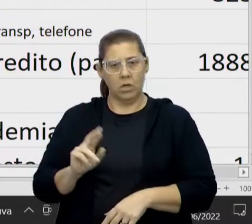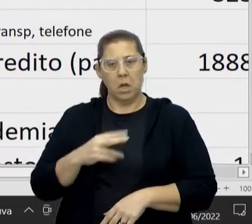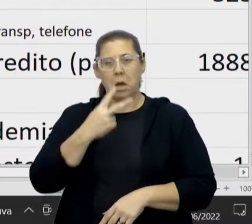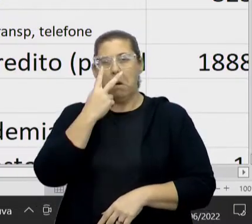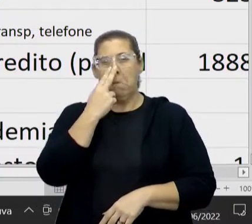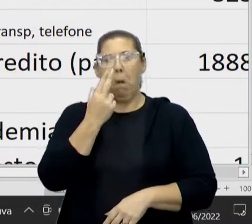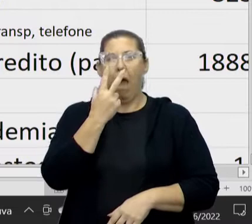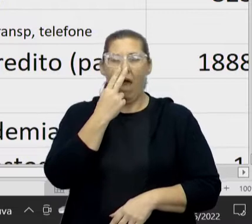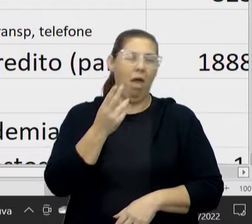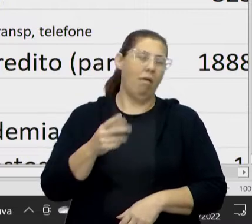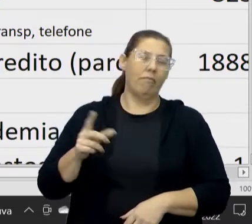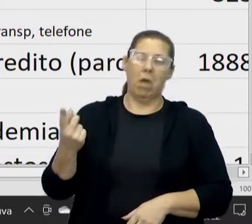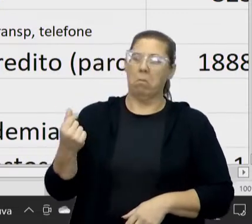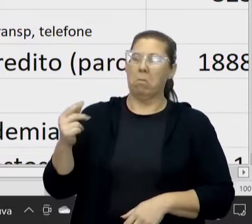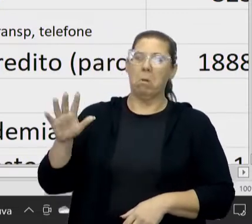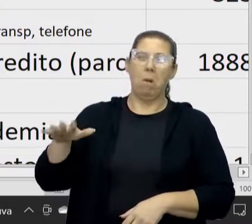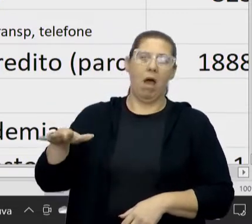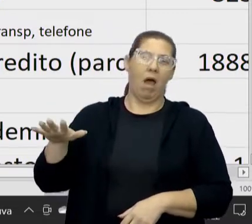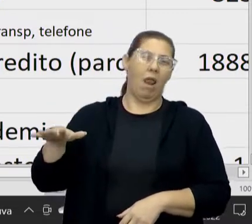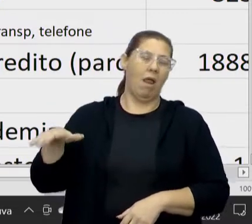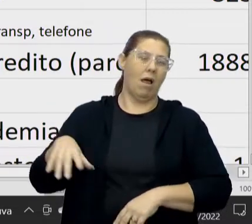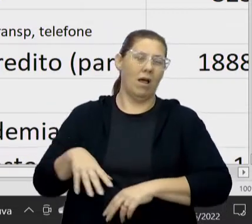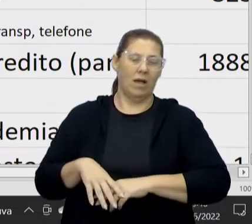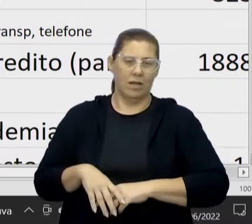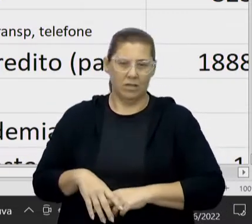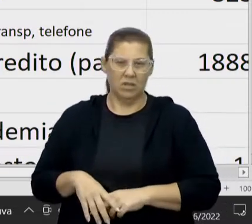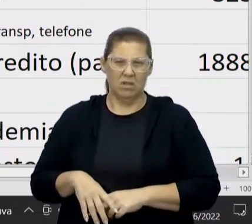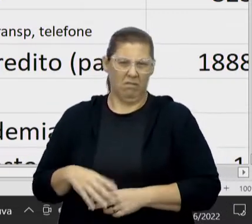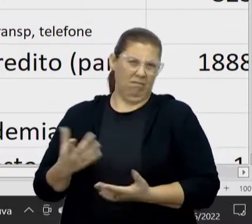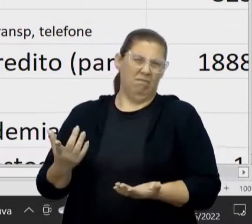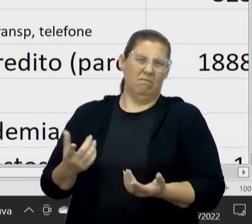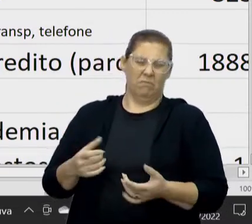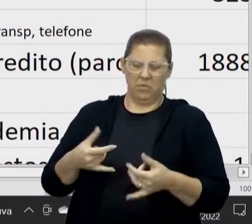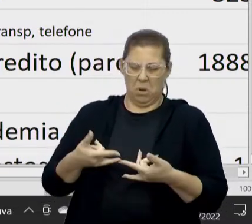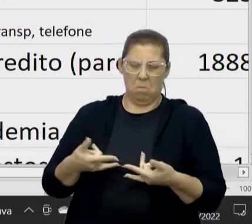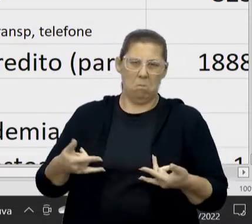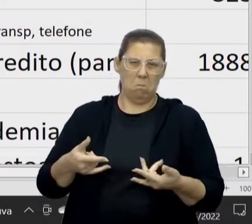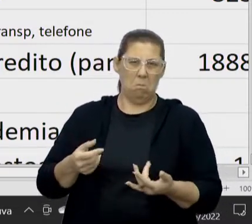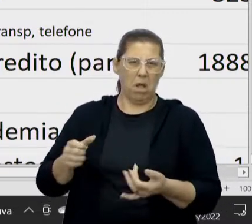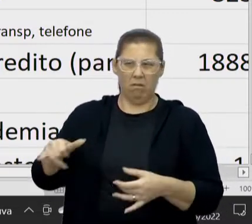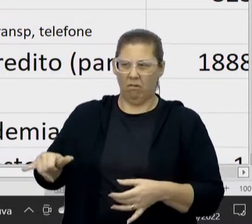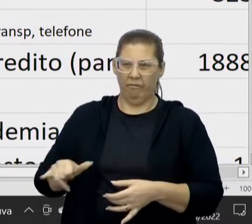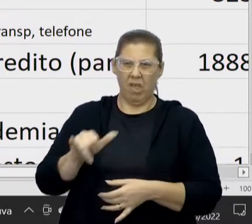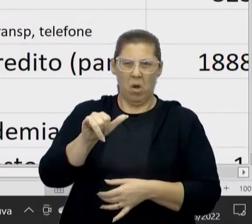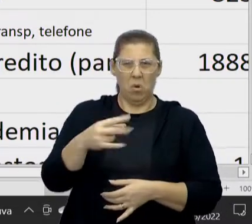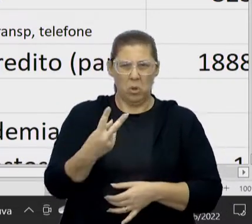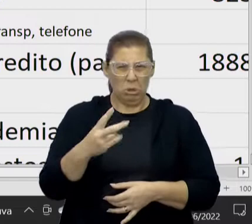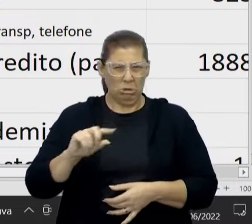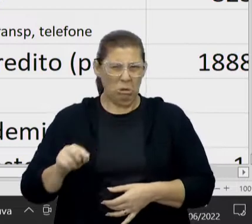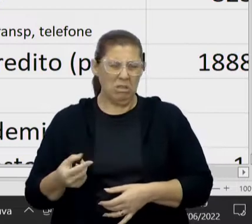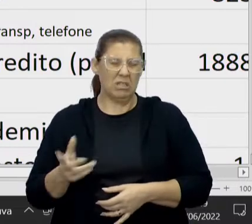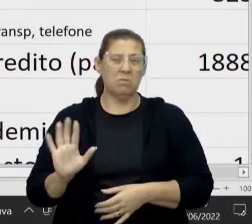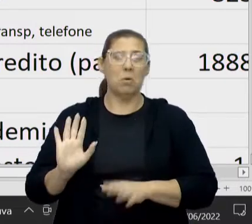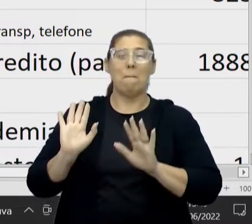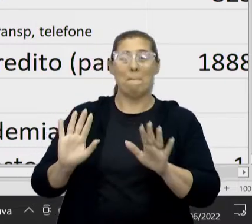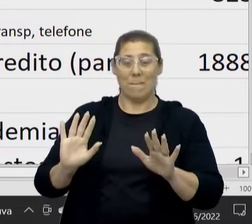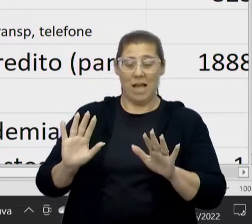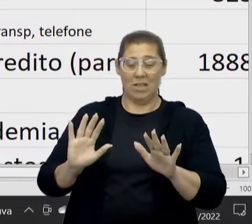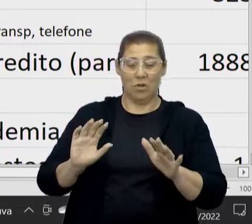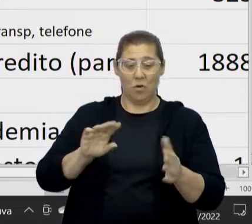barato, dois mil. É. Ah, uma passagem aérea, dois mil. Mas quando a gente for passar, é para os nossos reais.